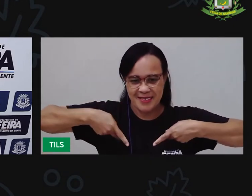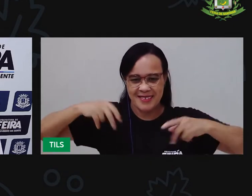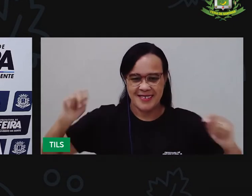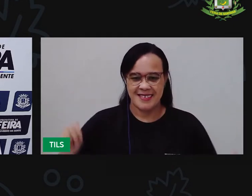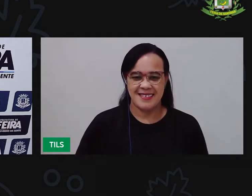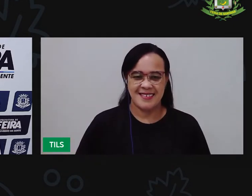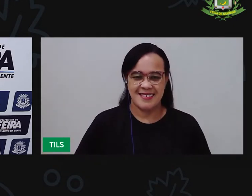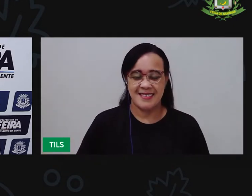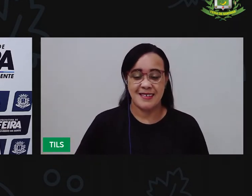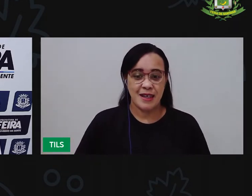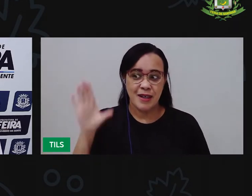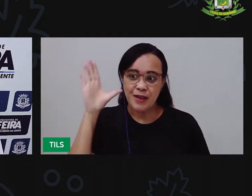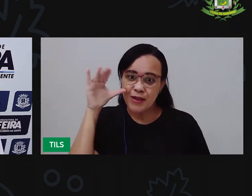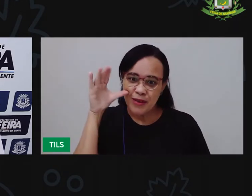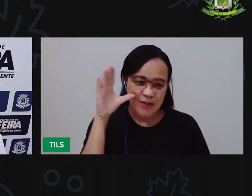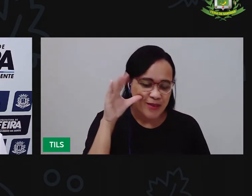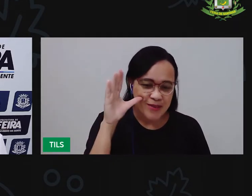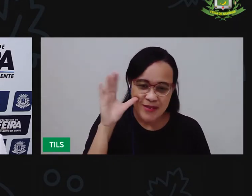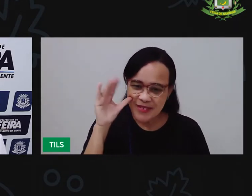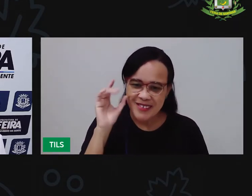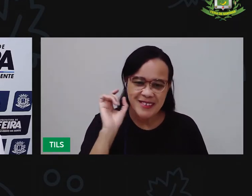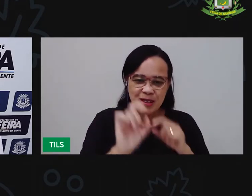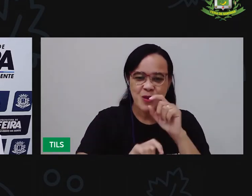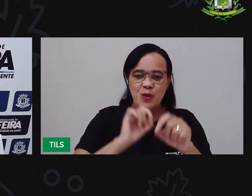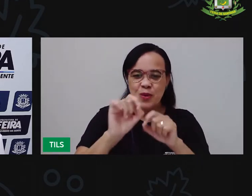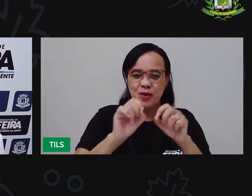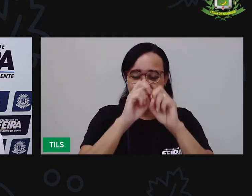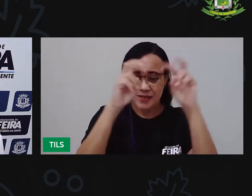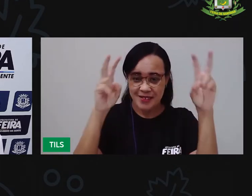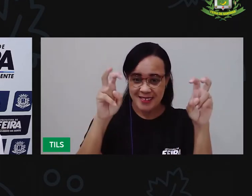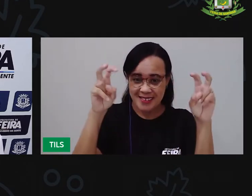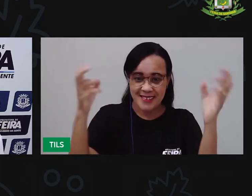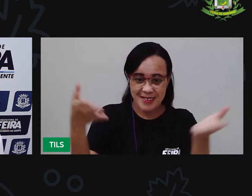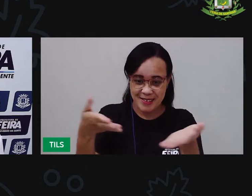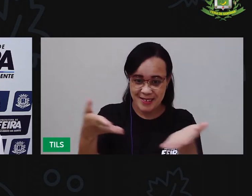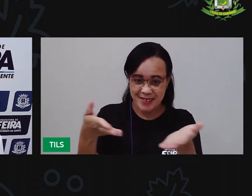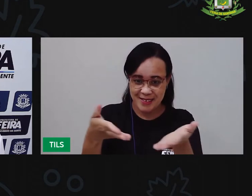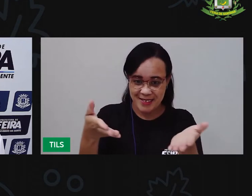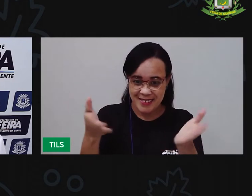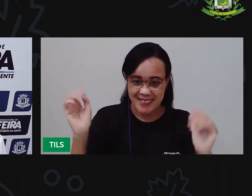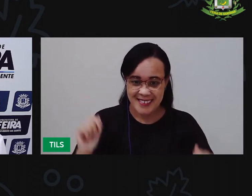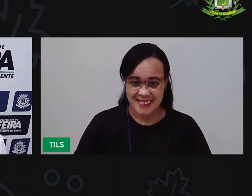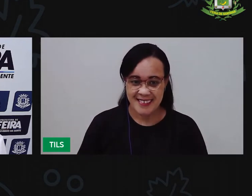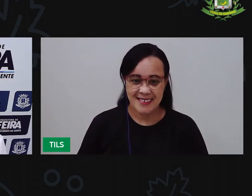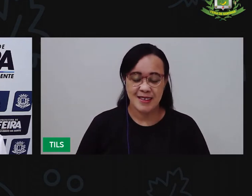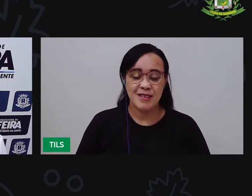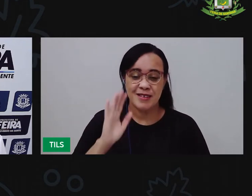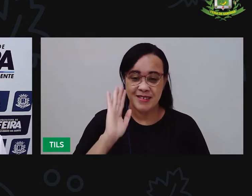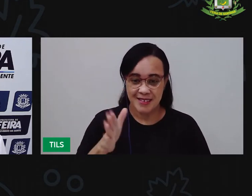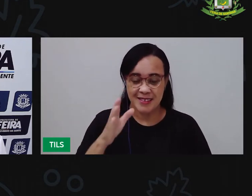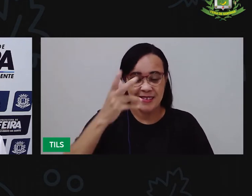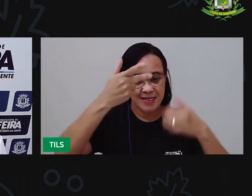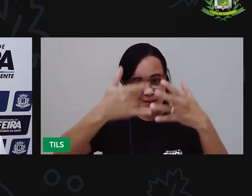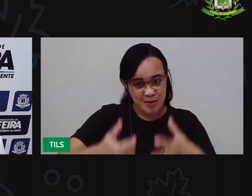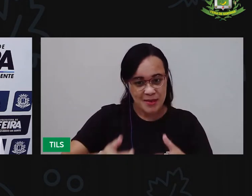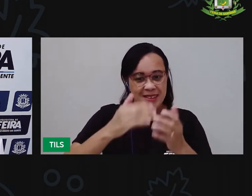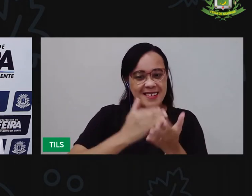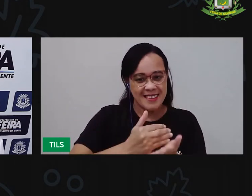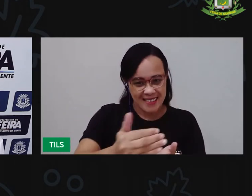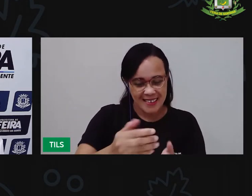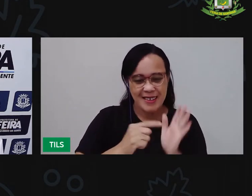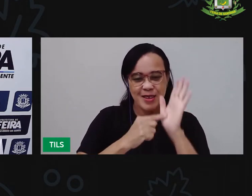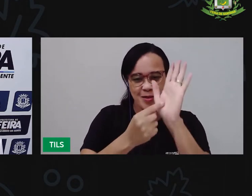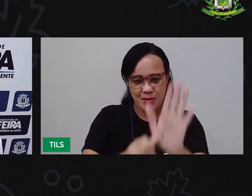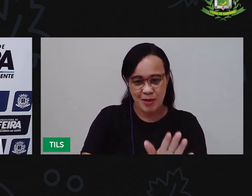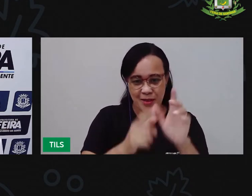Estão curiosos para saber qual o assunto que a gente vai trabalhar hoje? Eu já vou contar, já vou mostrar aqui